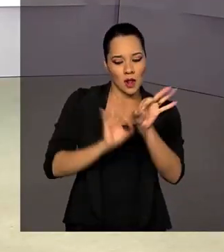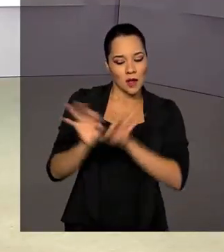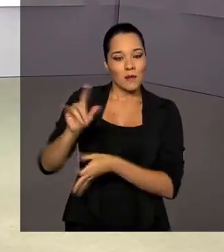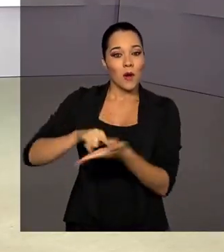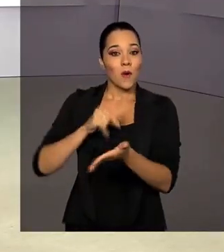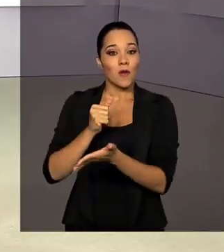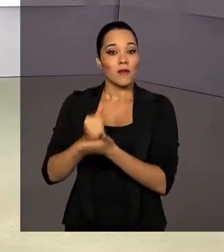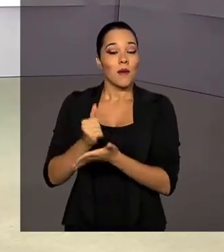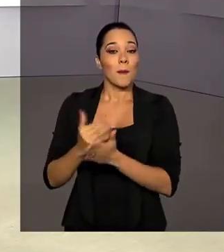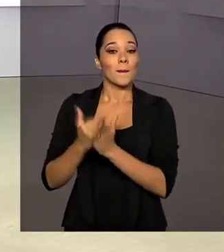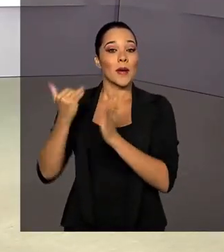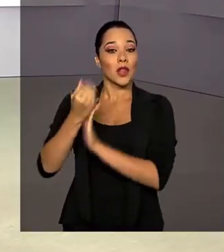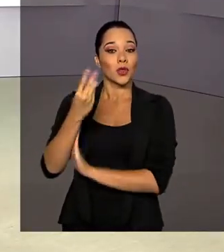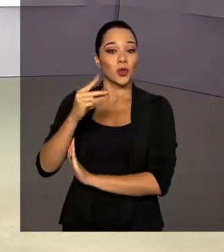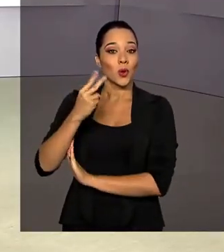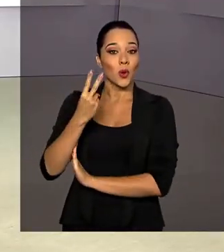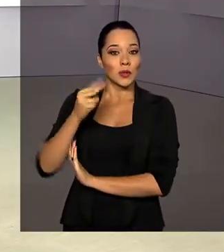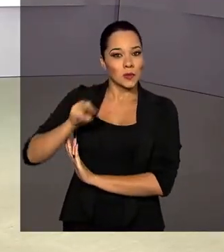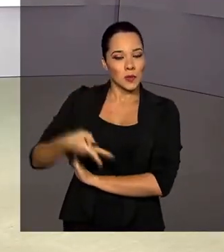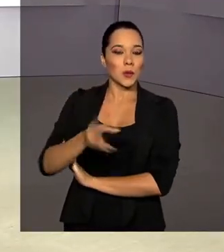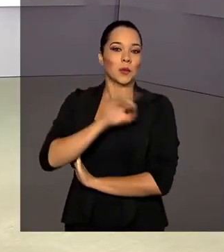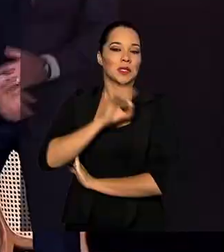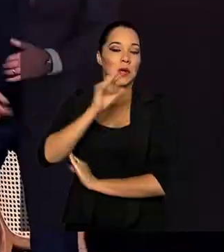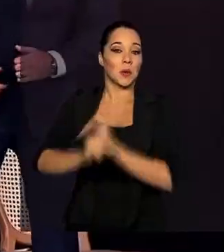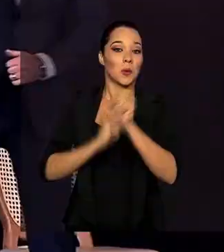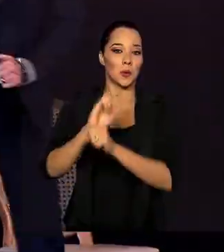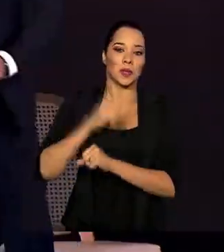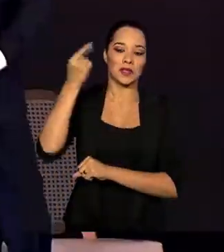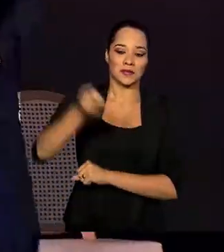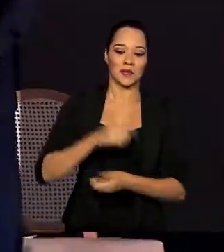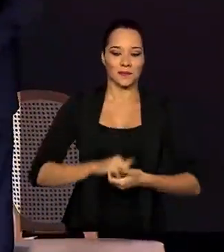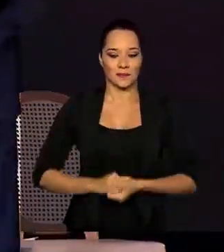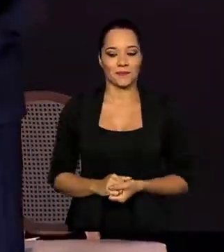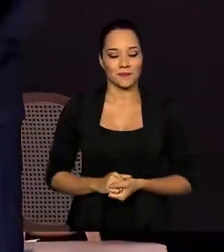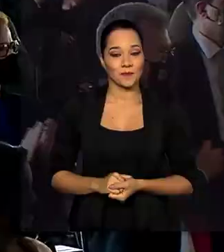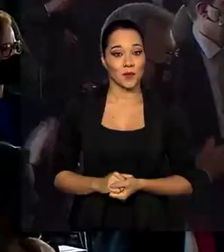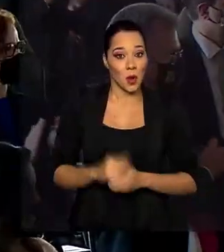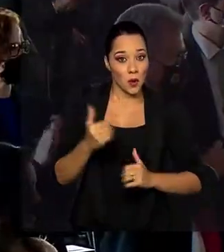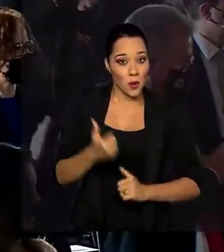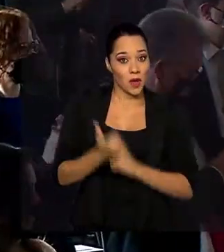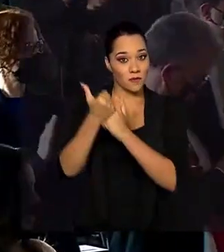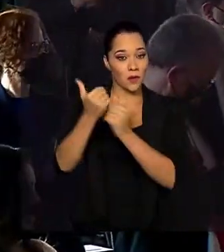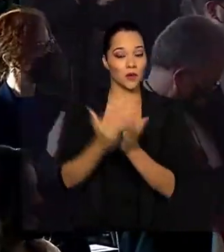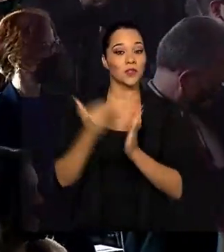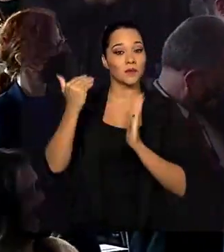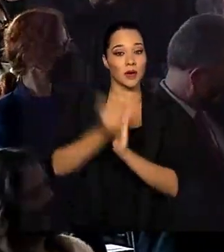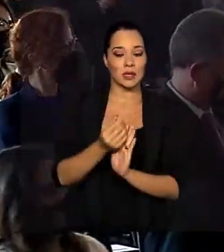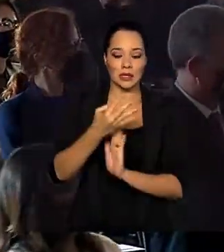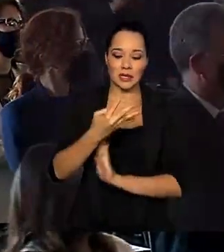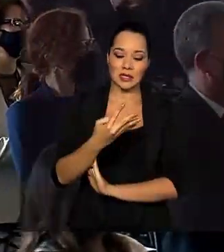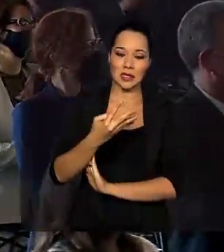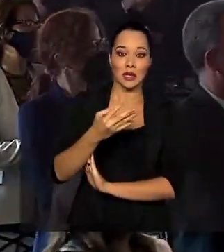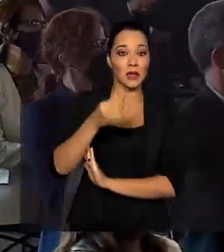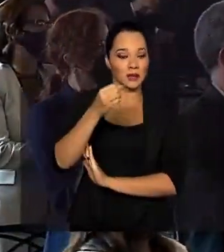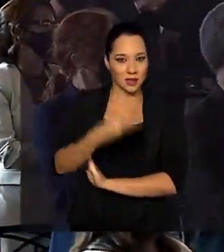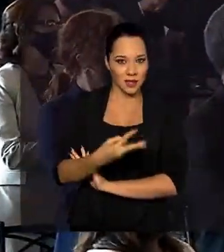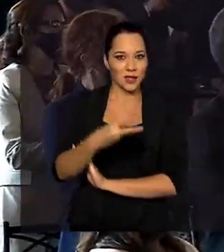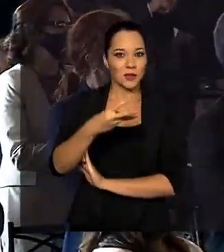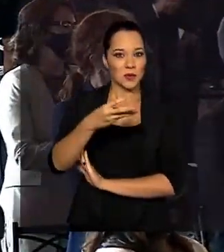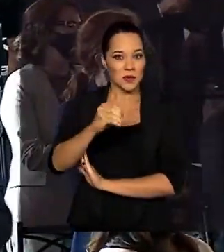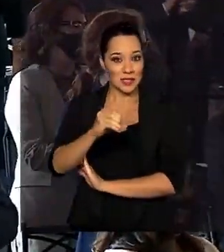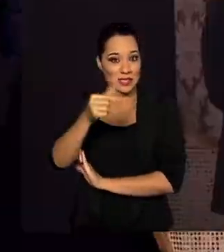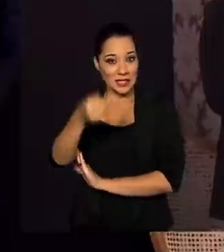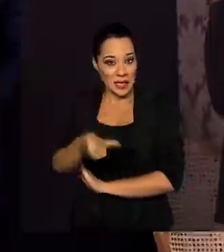2 mil policiais no ano que vem. Com o reforço de mais 307 policiais federais,